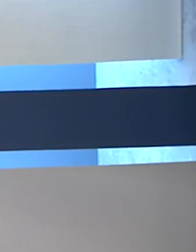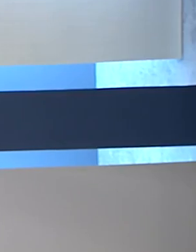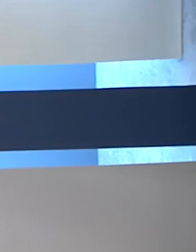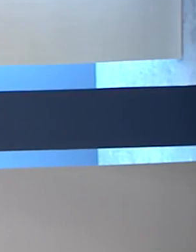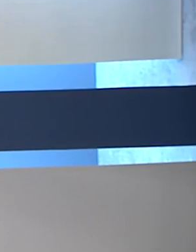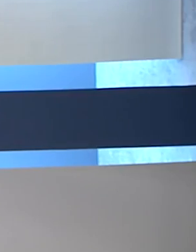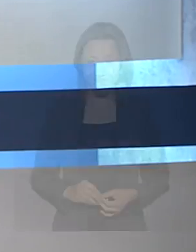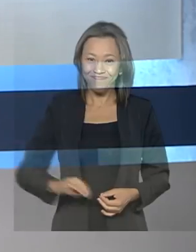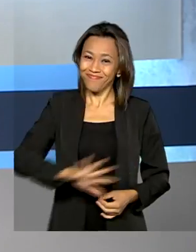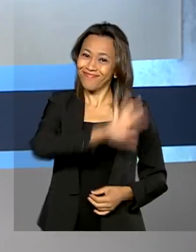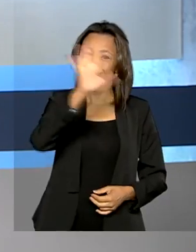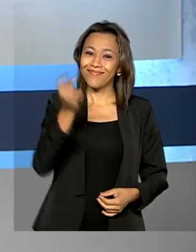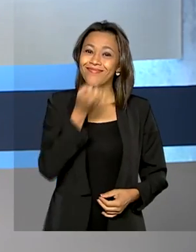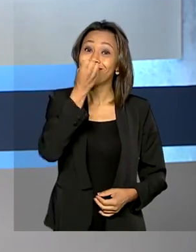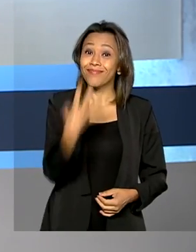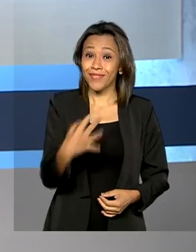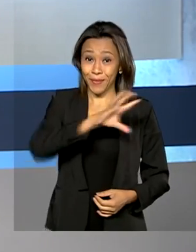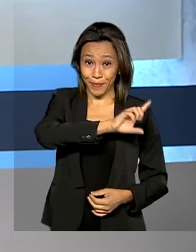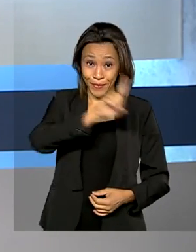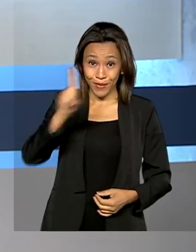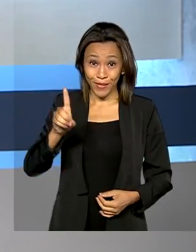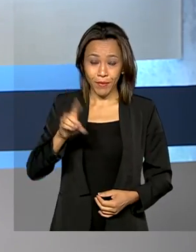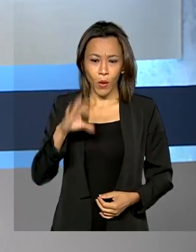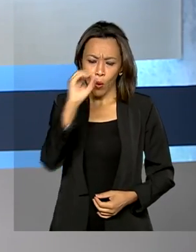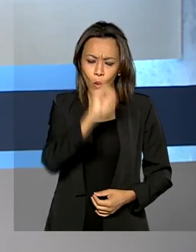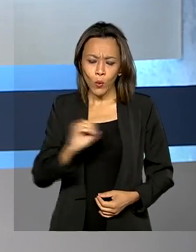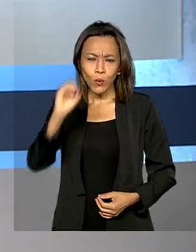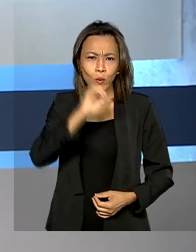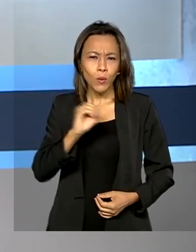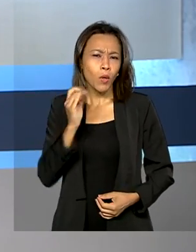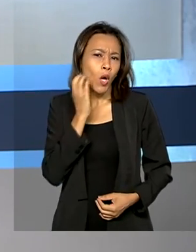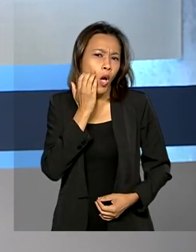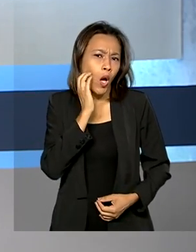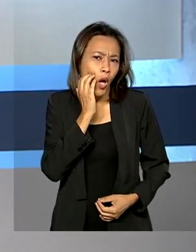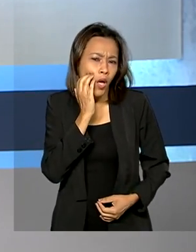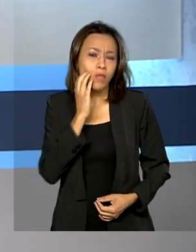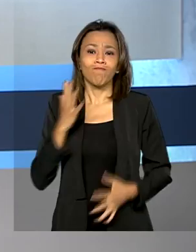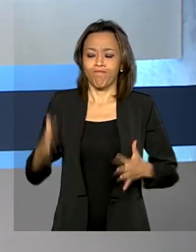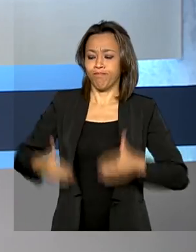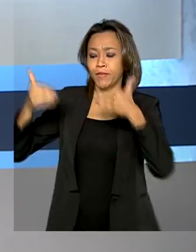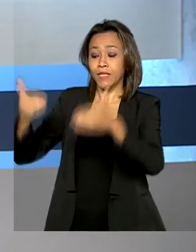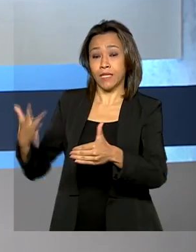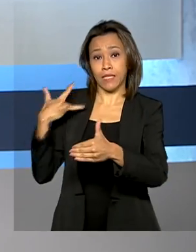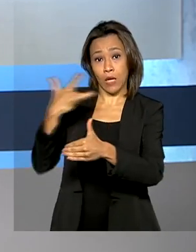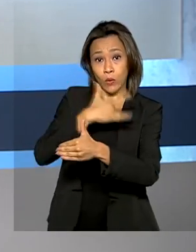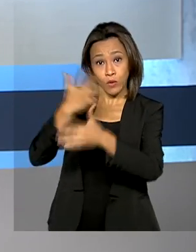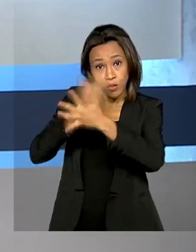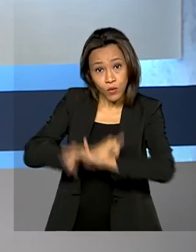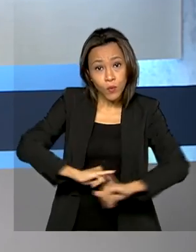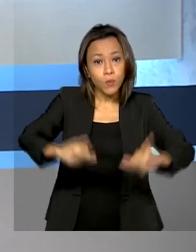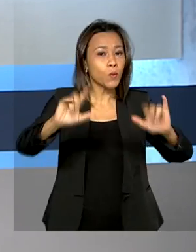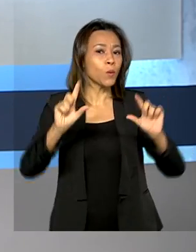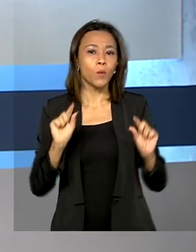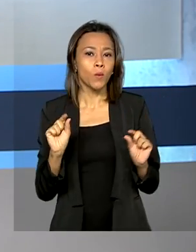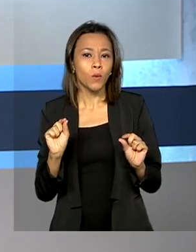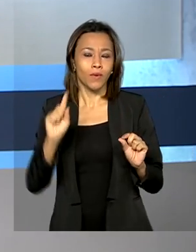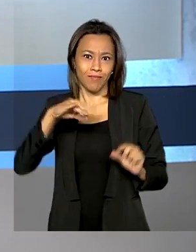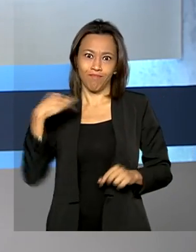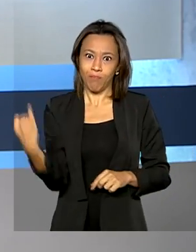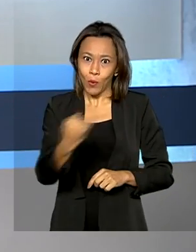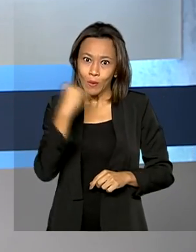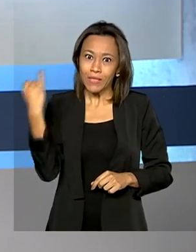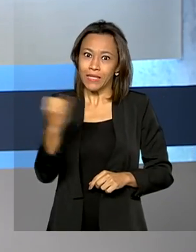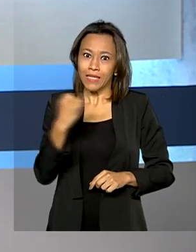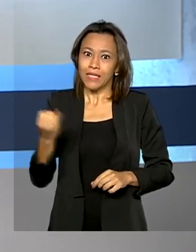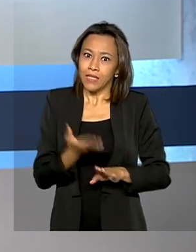Olá, bom dia. Outubro Rosa. Ministério da Saúde lança campanha para reforçar a importância